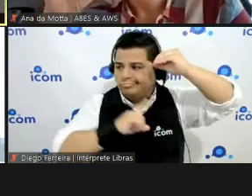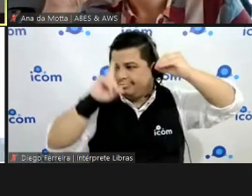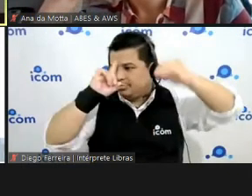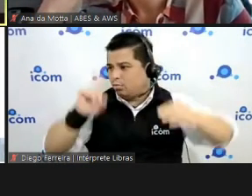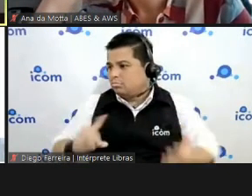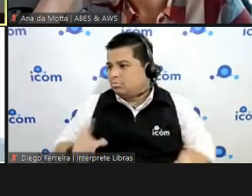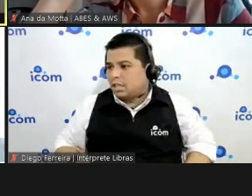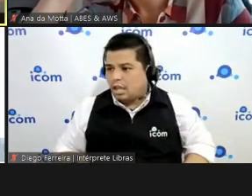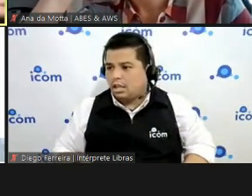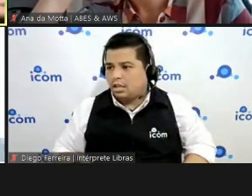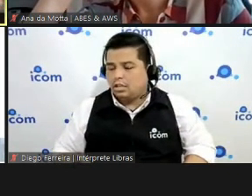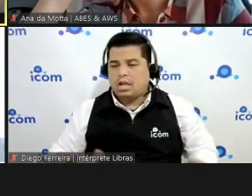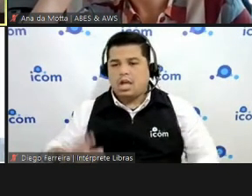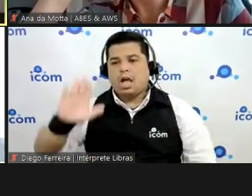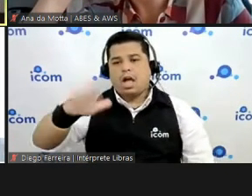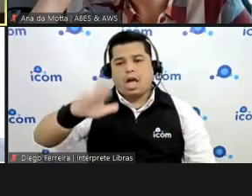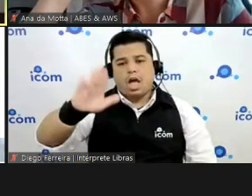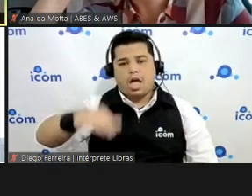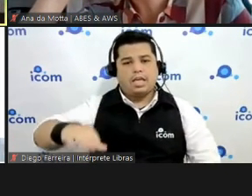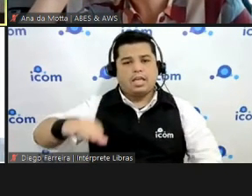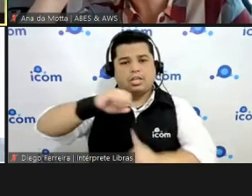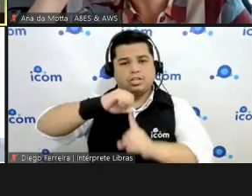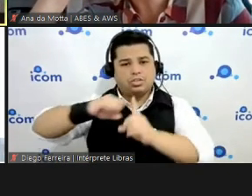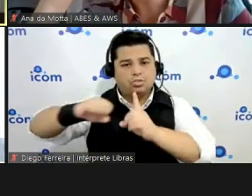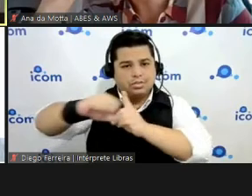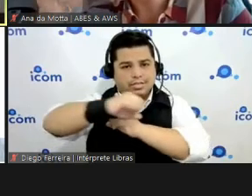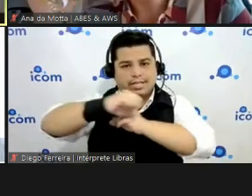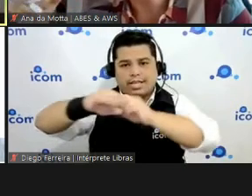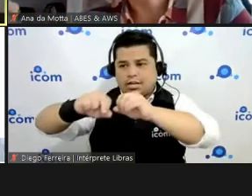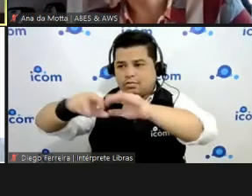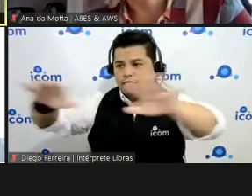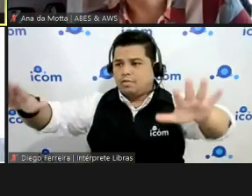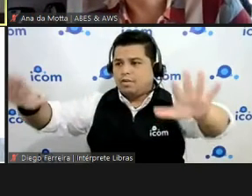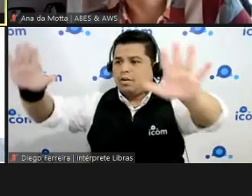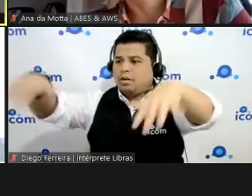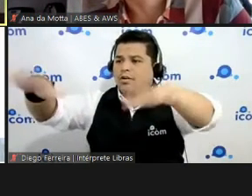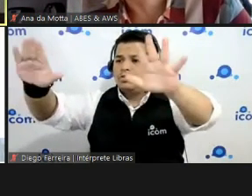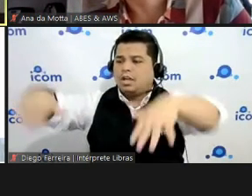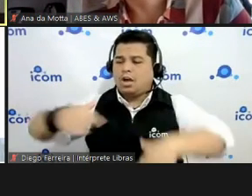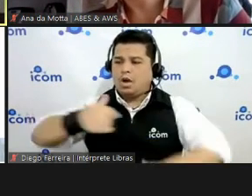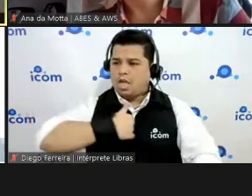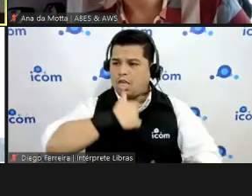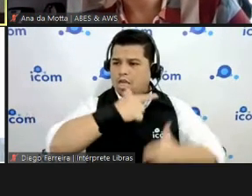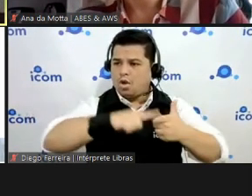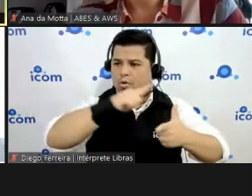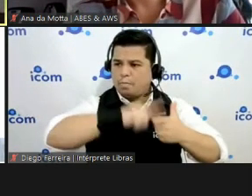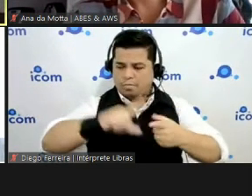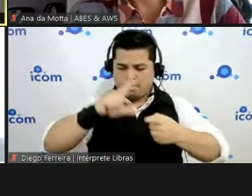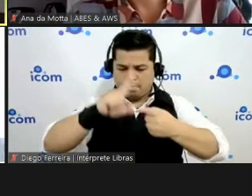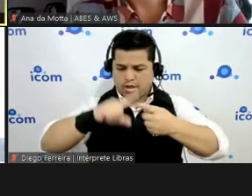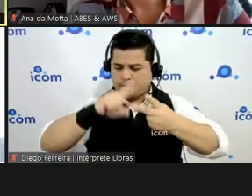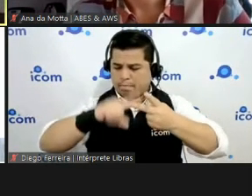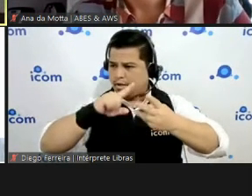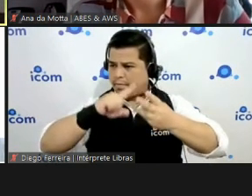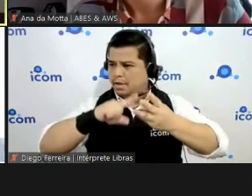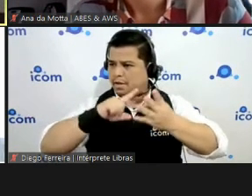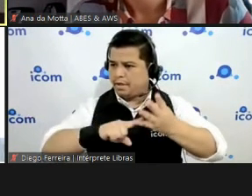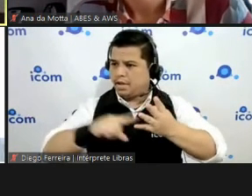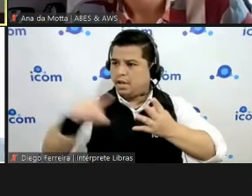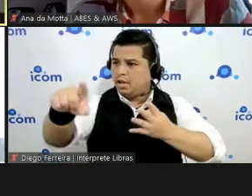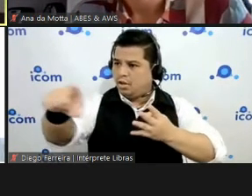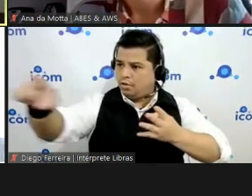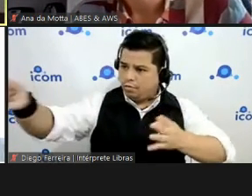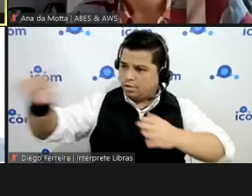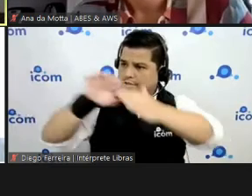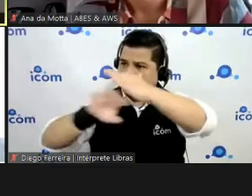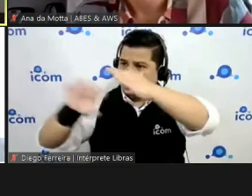abro o meu problema para a sociedade e digo senhores integrantes da iniciativa privada eu tenho este